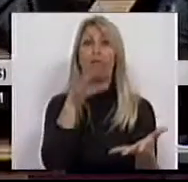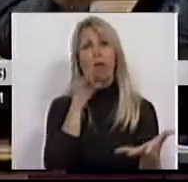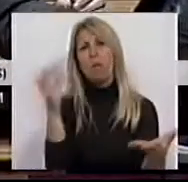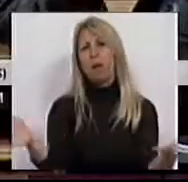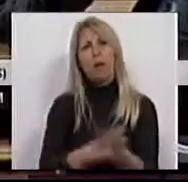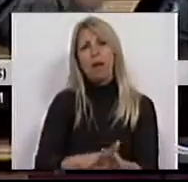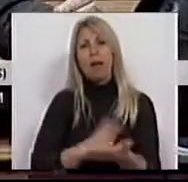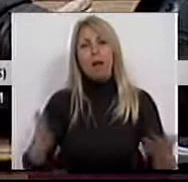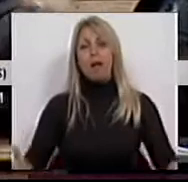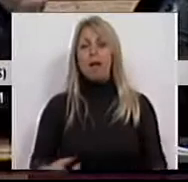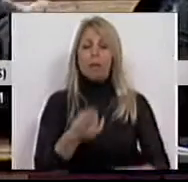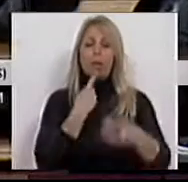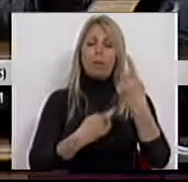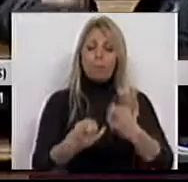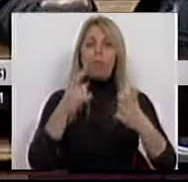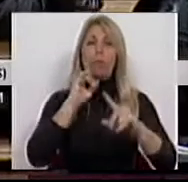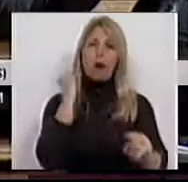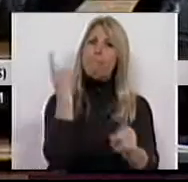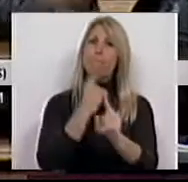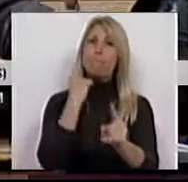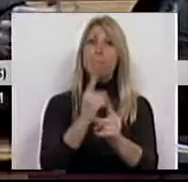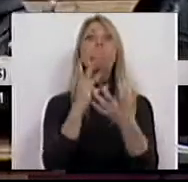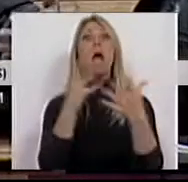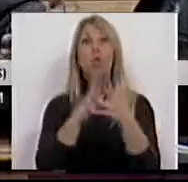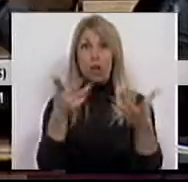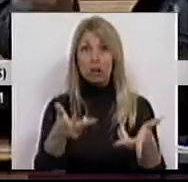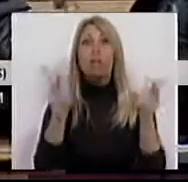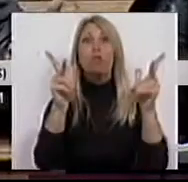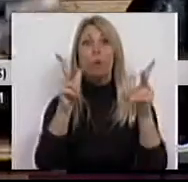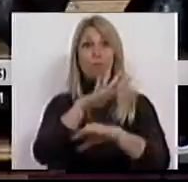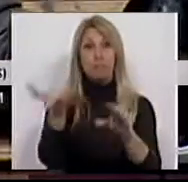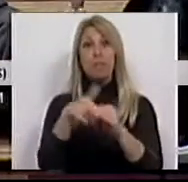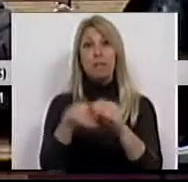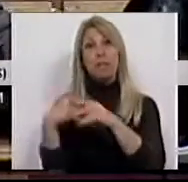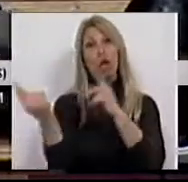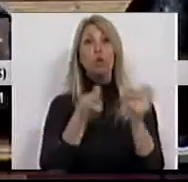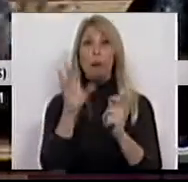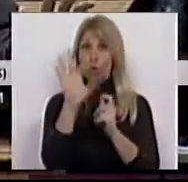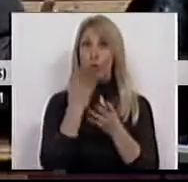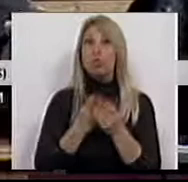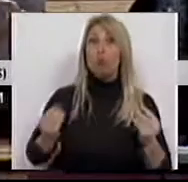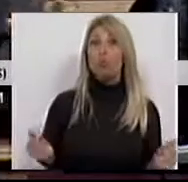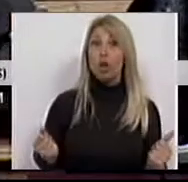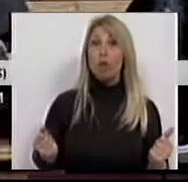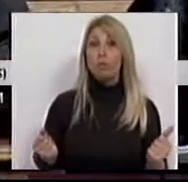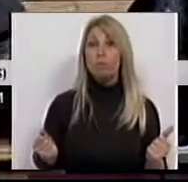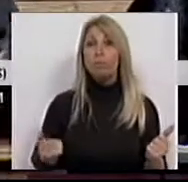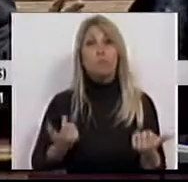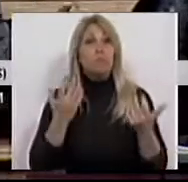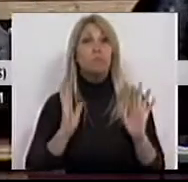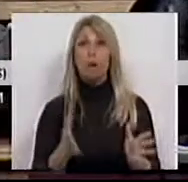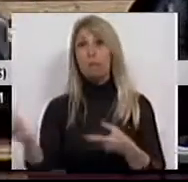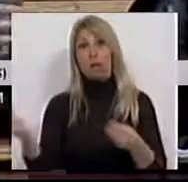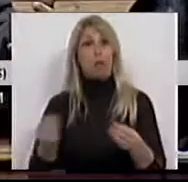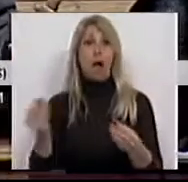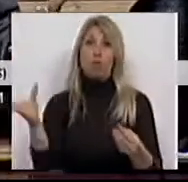a pergunta que eu fiz mantém-se. A maioria está disponível a entrar neste debate com soluções e tem que trazer mais do que o que trouxe